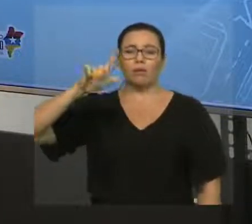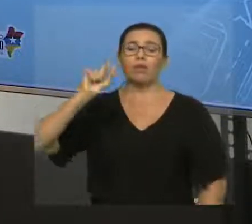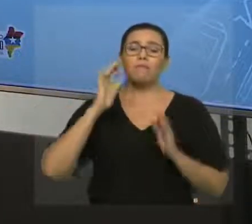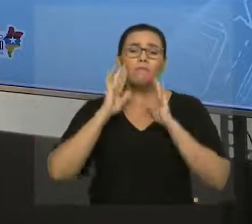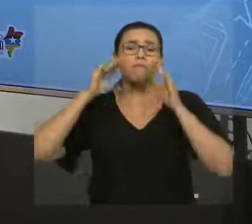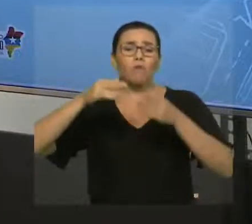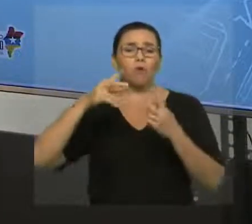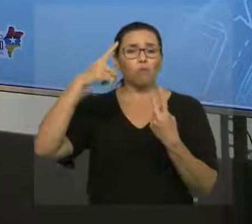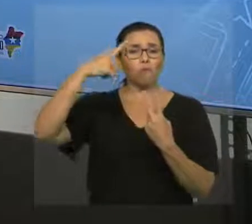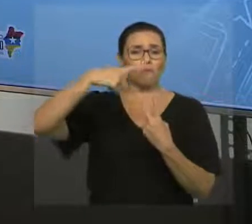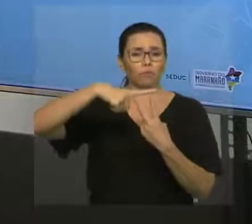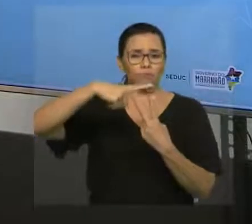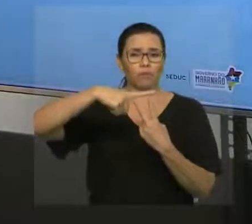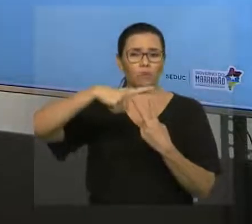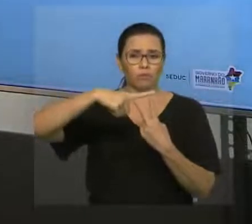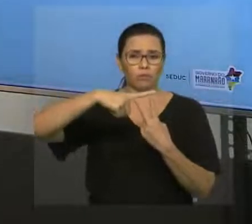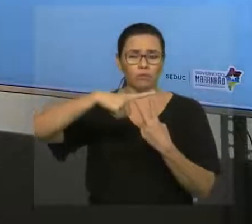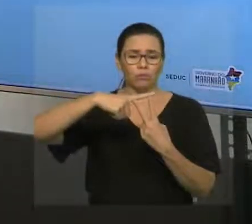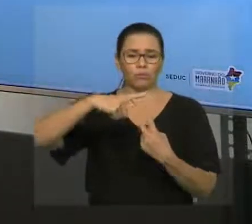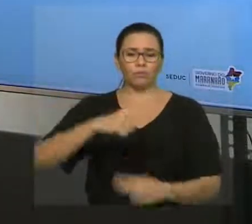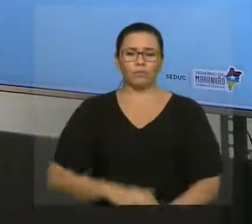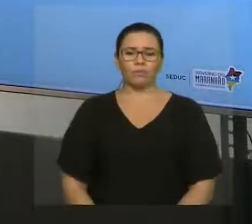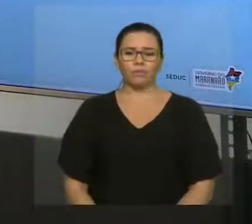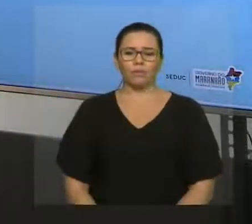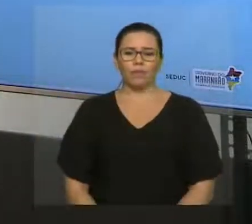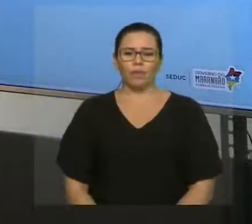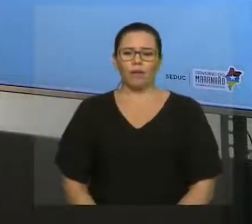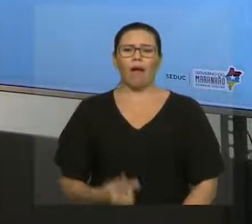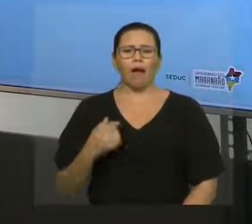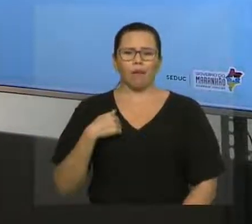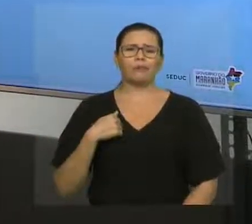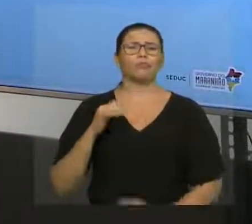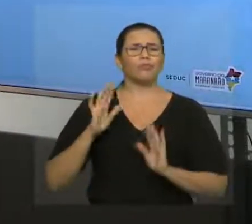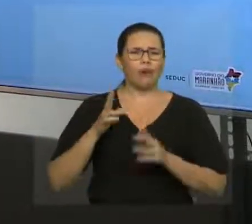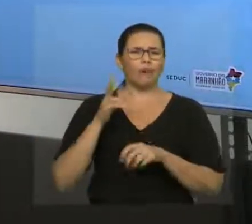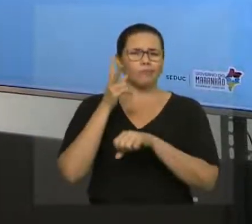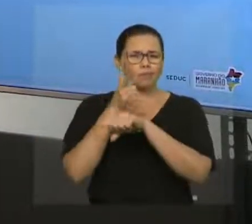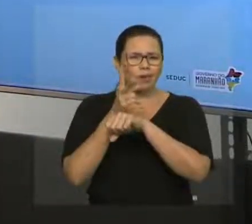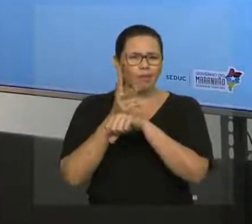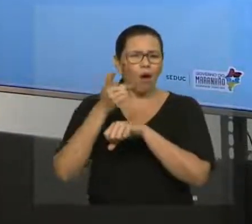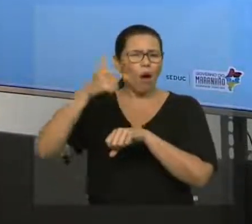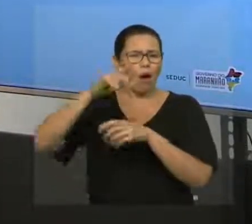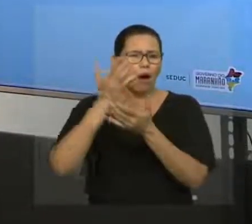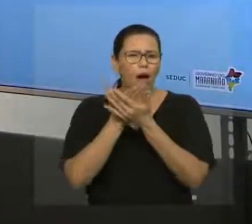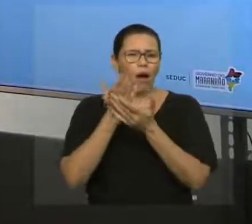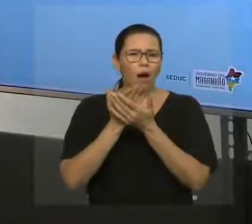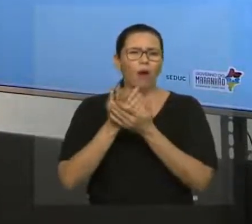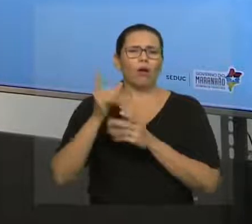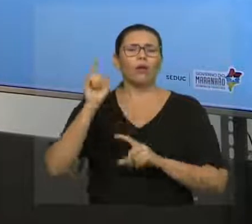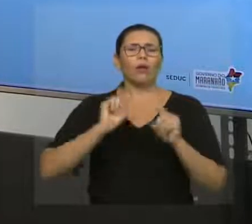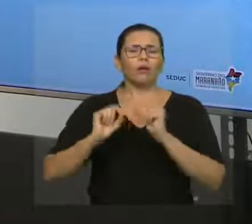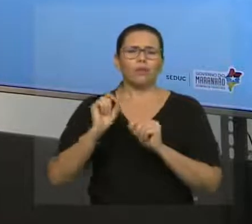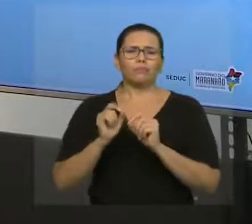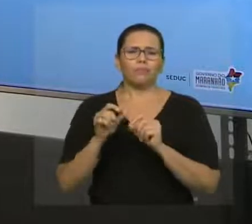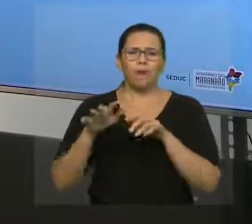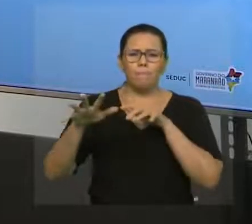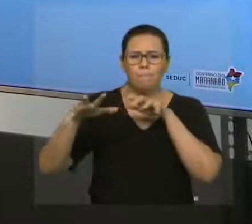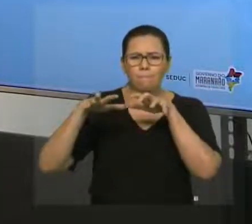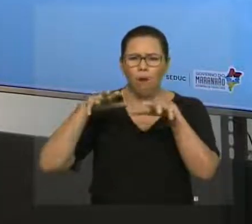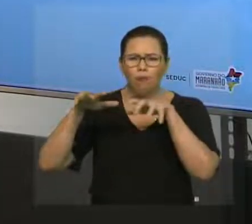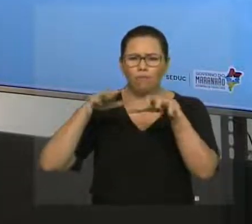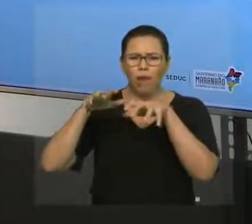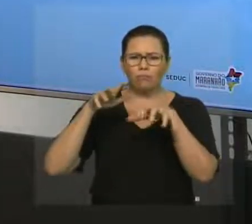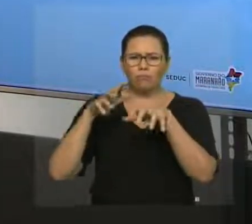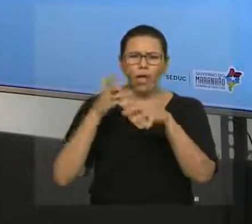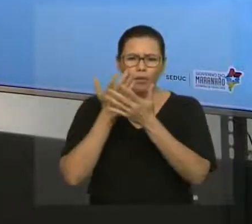Então, mecânica, já comentei, já tinha gravado um pouco para vocês, que é a parte da física que estuda movimentos. E lembrando